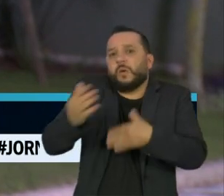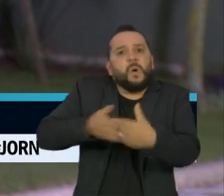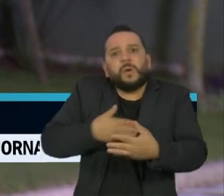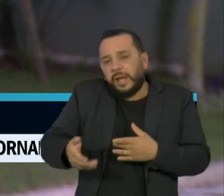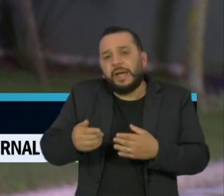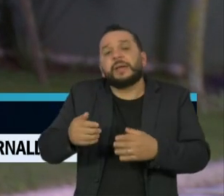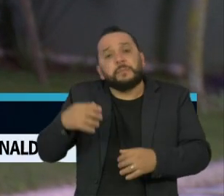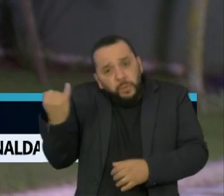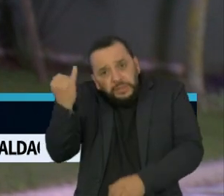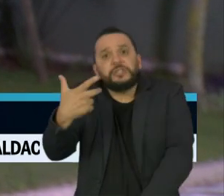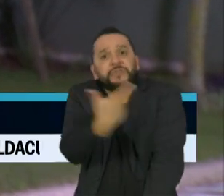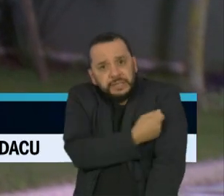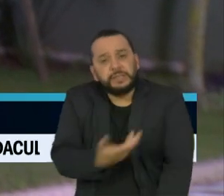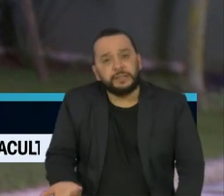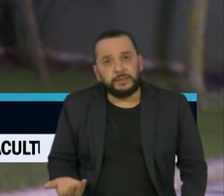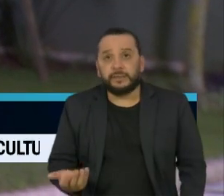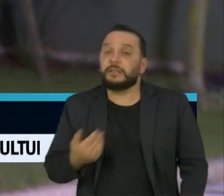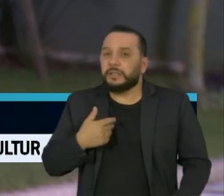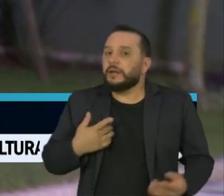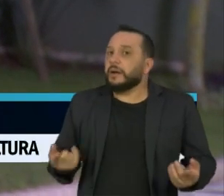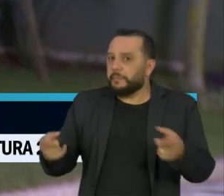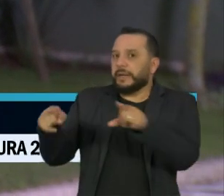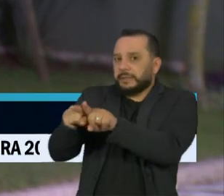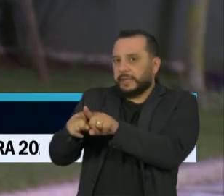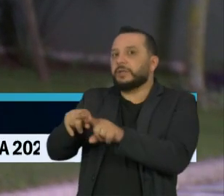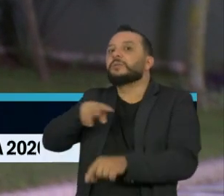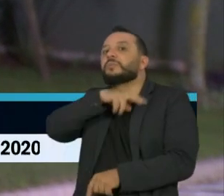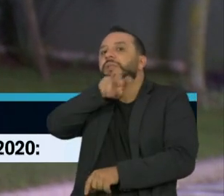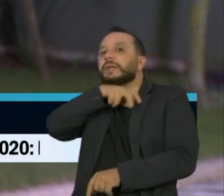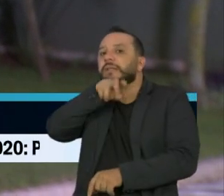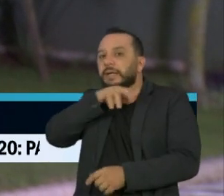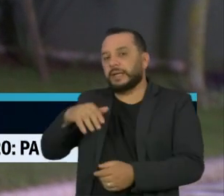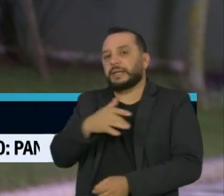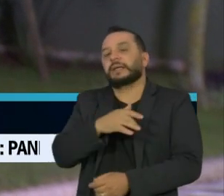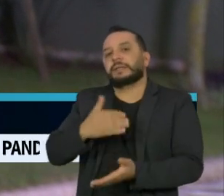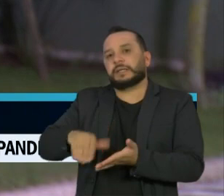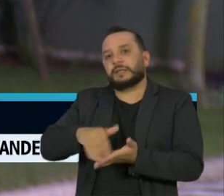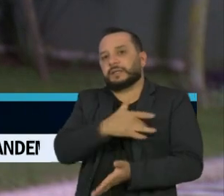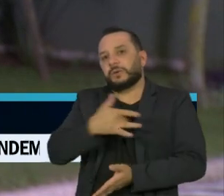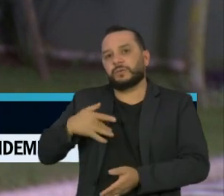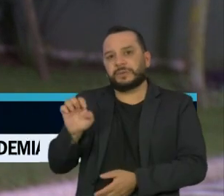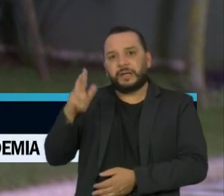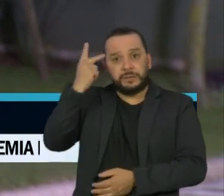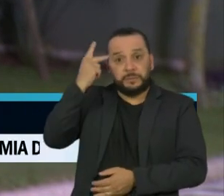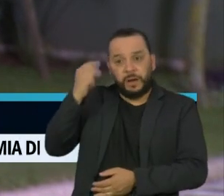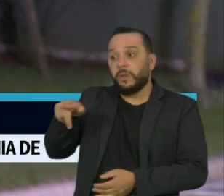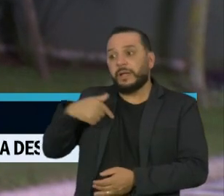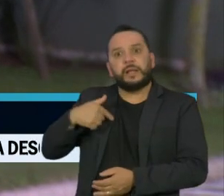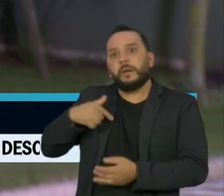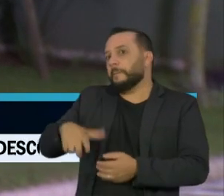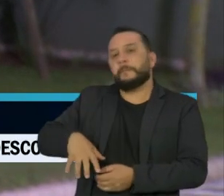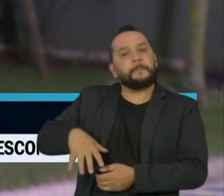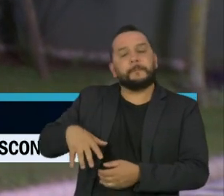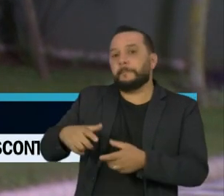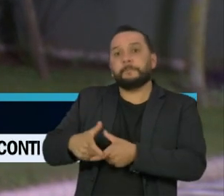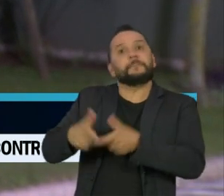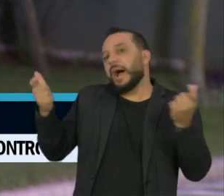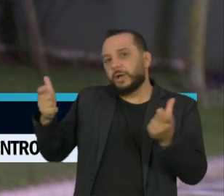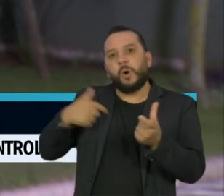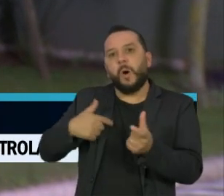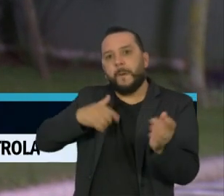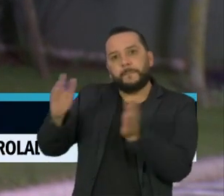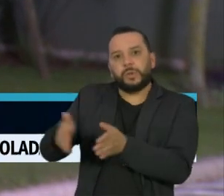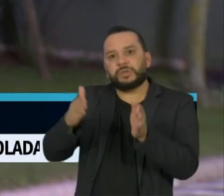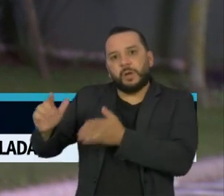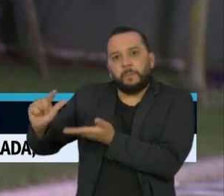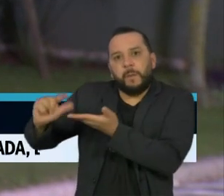Secretaria da Saúde do Estado de São Paulo O Butantan é um dos maiores produtores de vacina do país Toda a produção do Instituto é